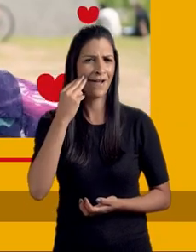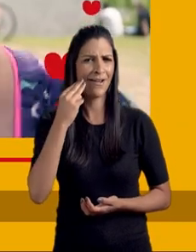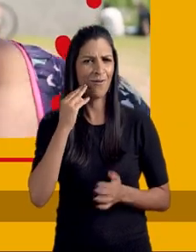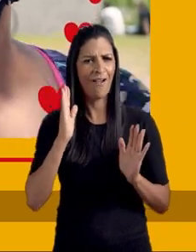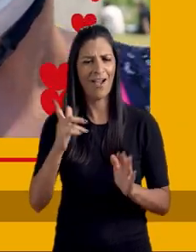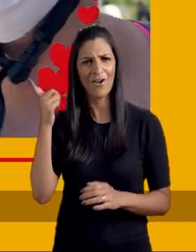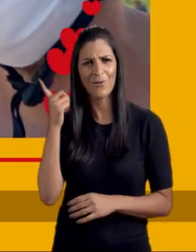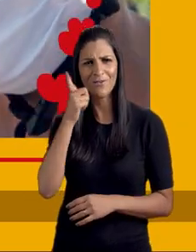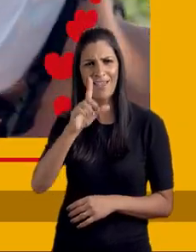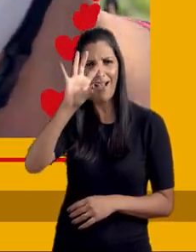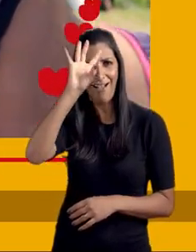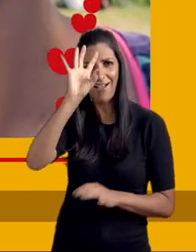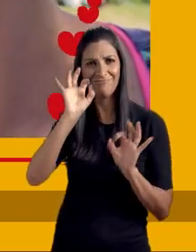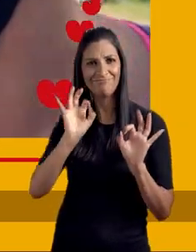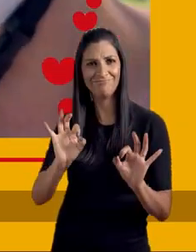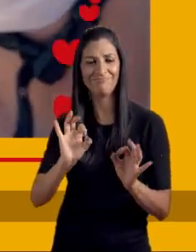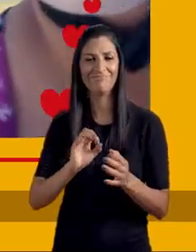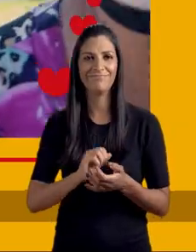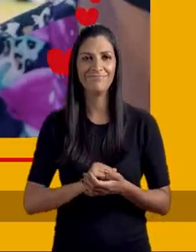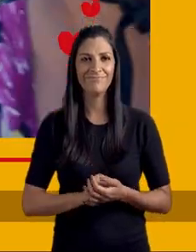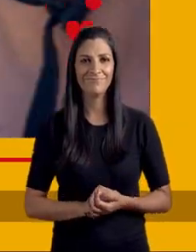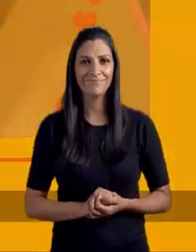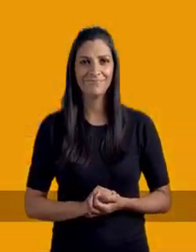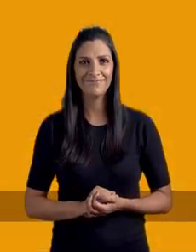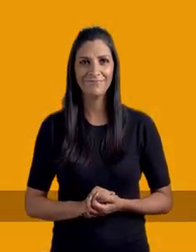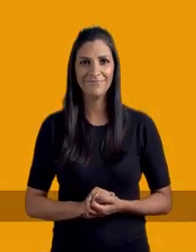Manu! Eu já gravei esse!